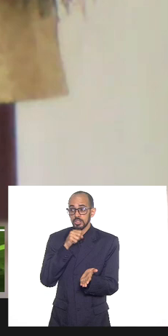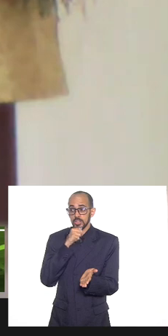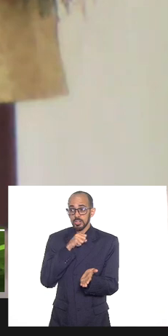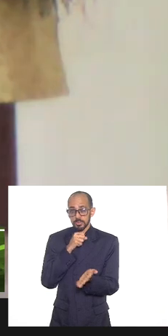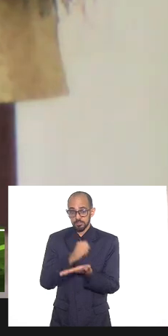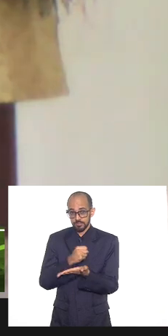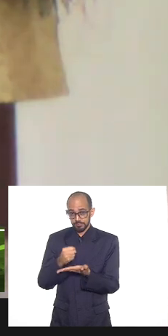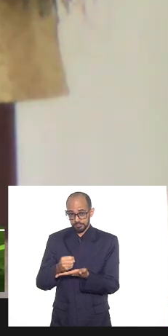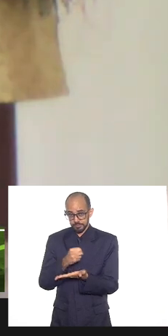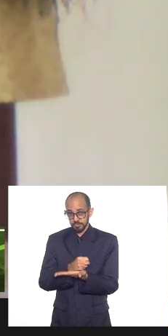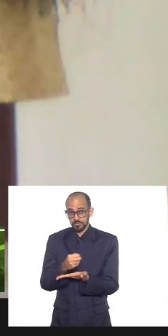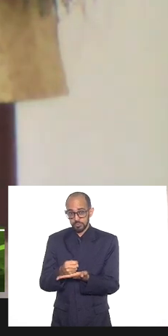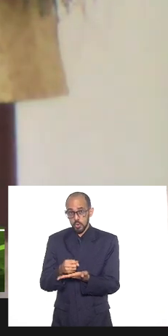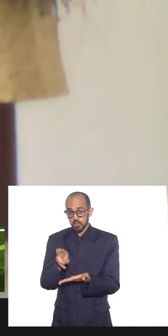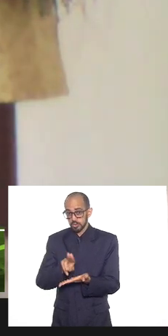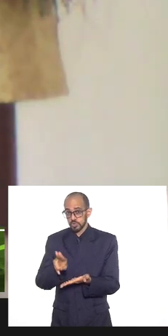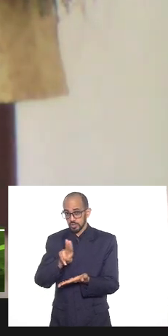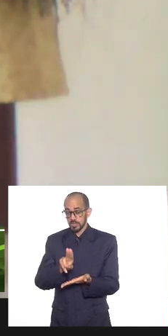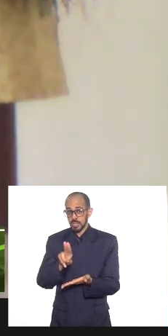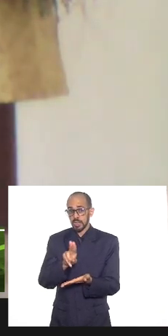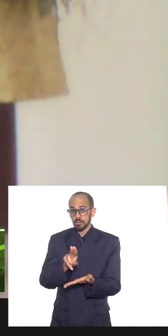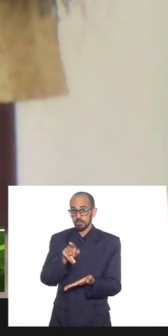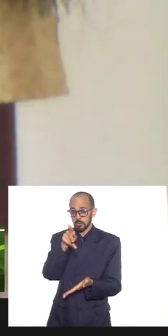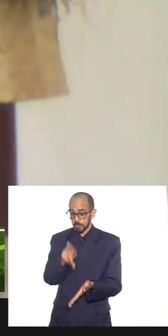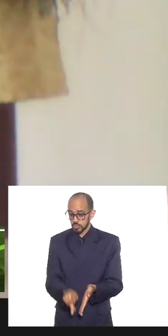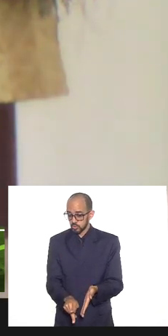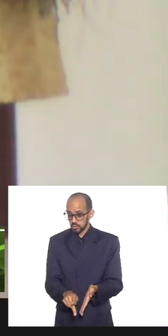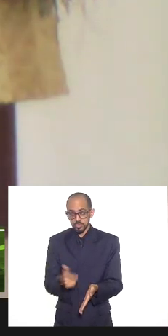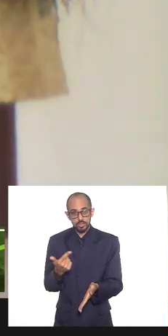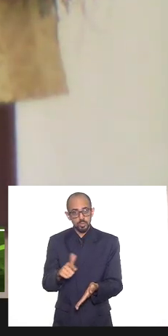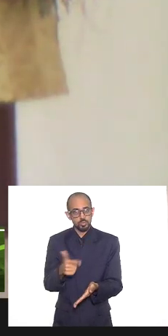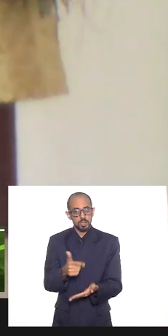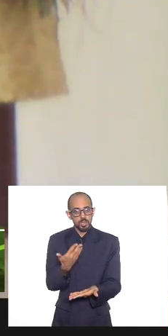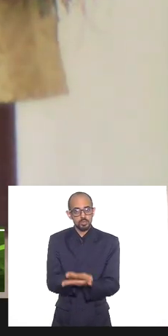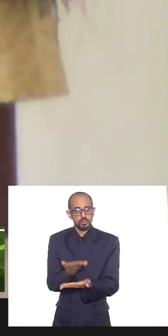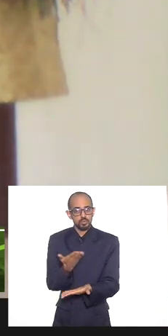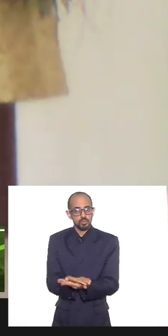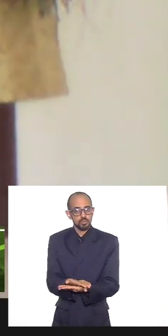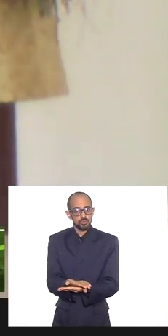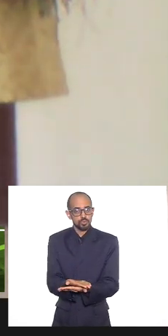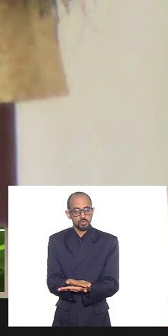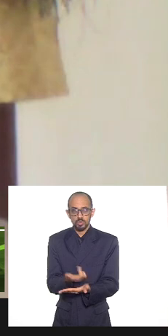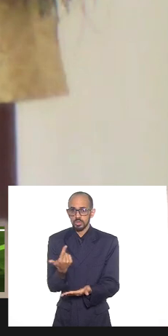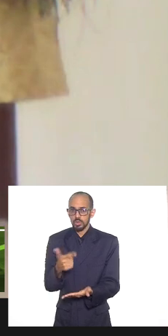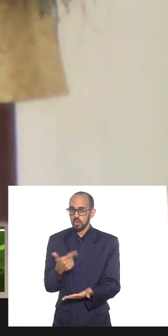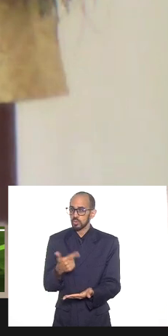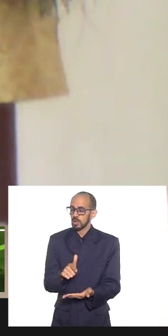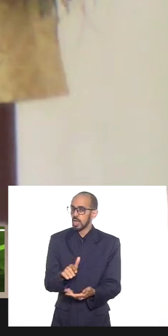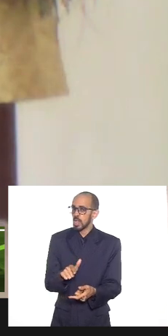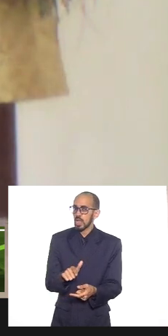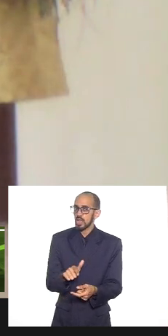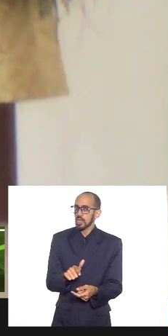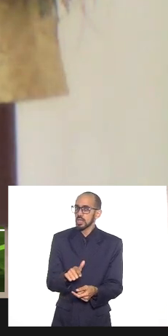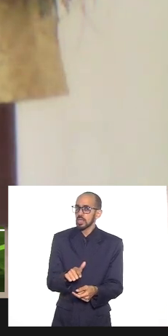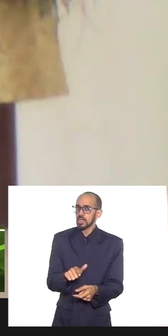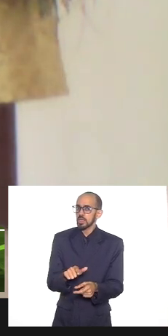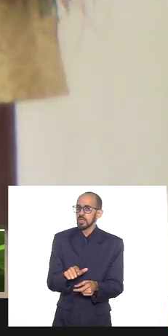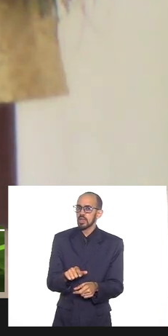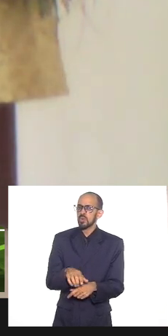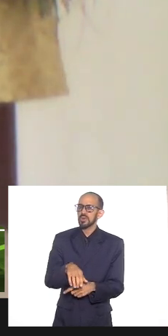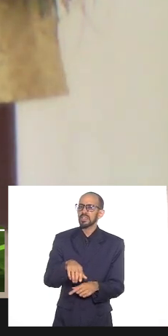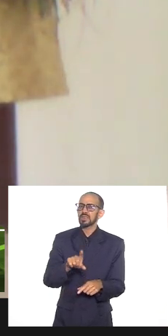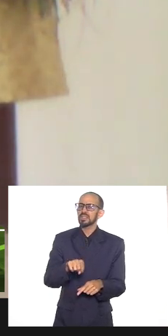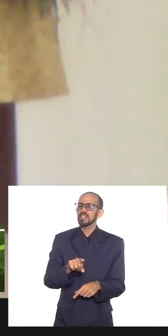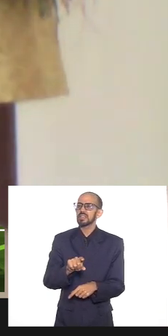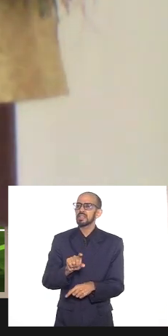utilizados por pessoas que não têm nenhuma formação, que não sabem o que é exegese, que